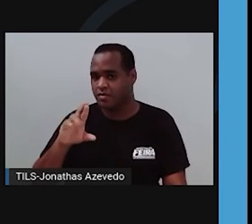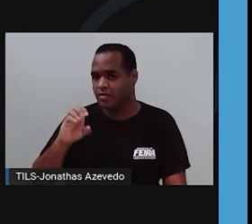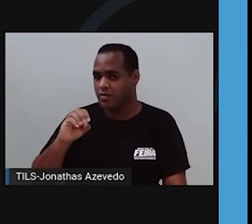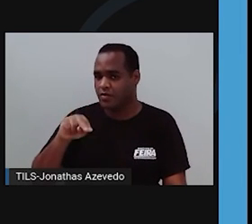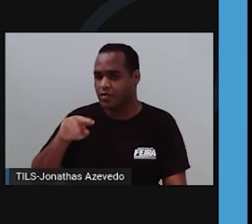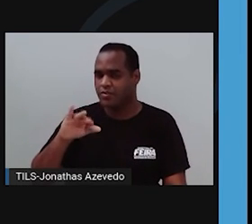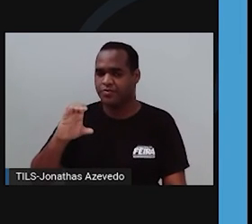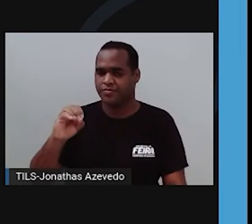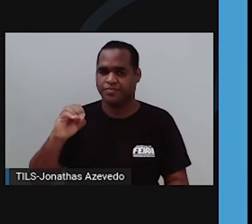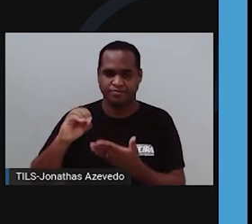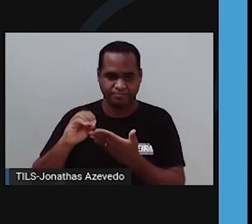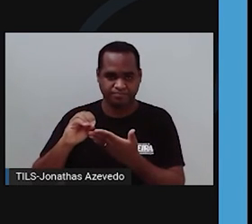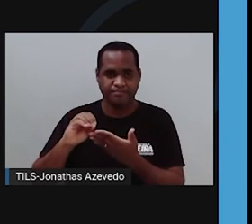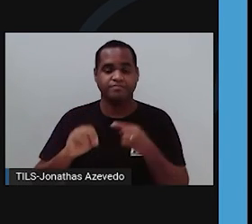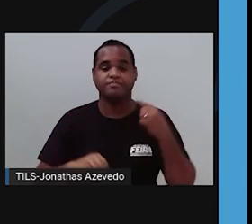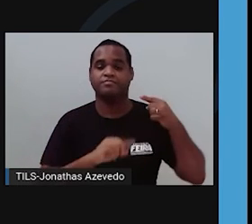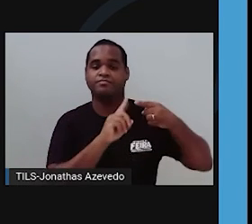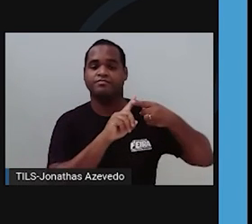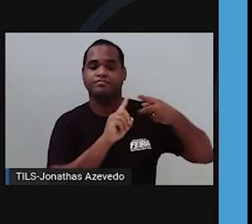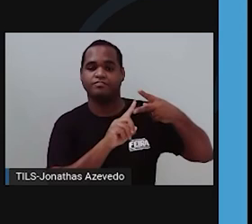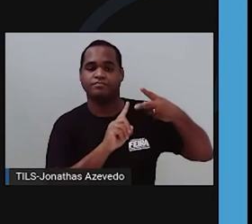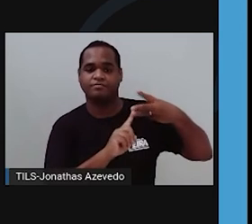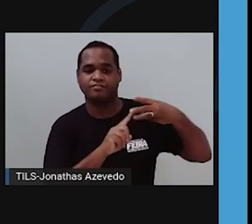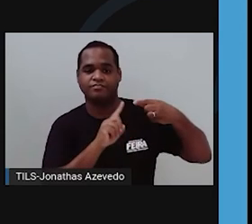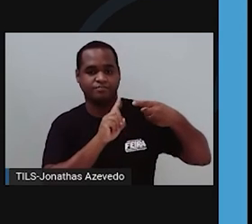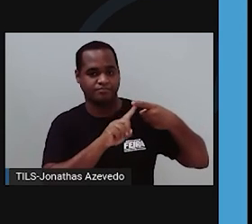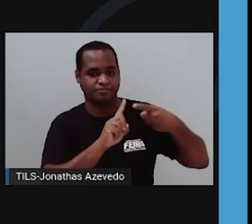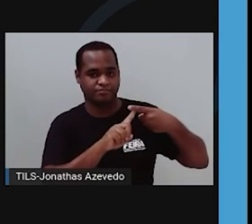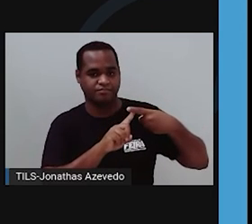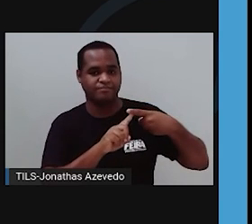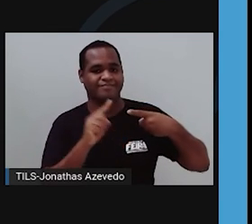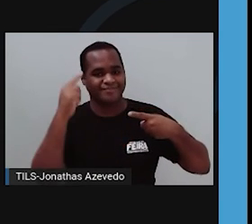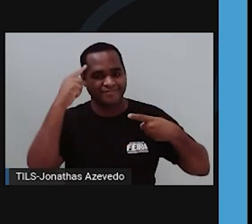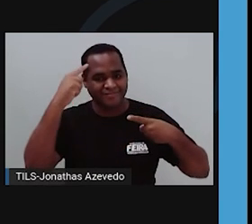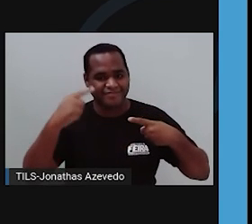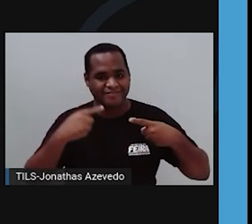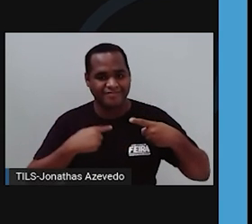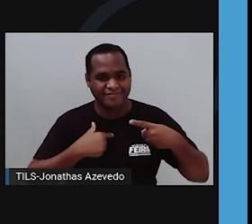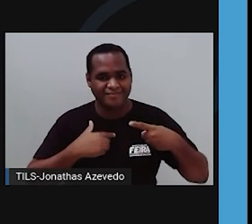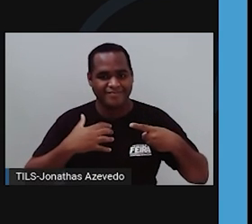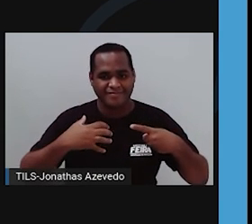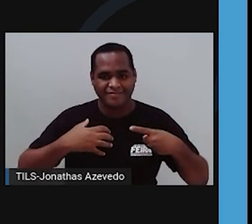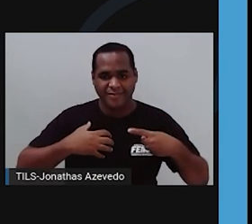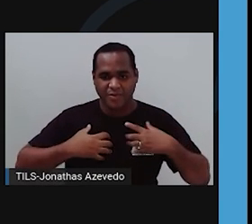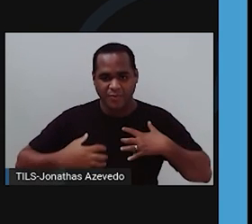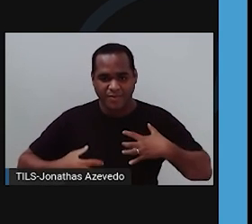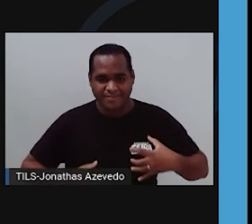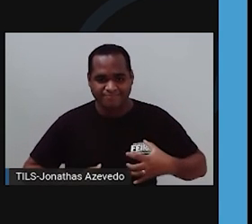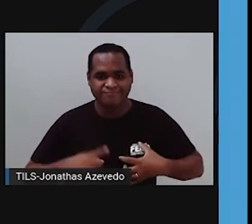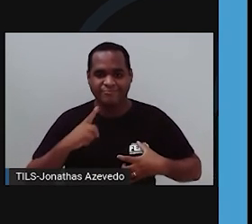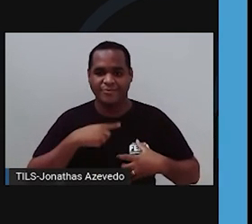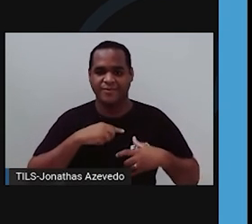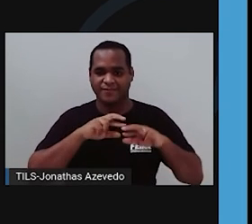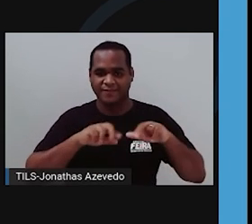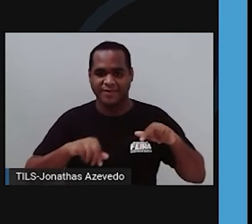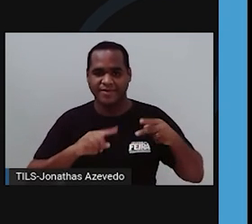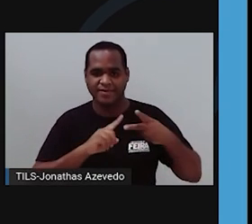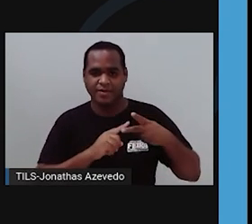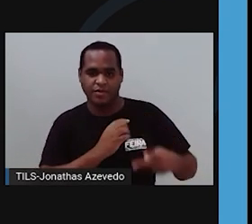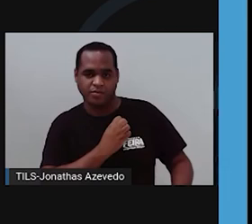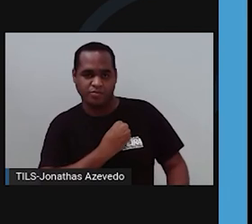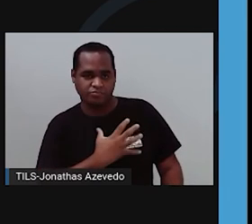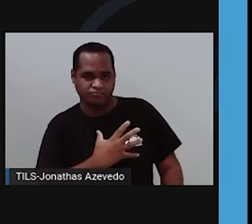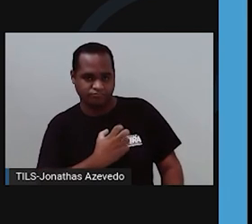neurônio. O tecido muscular participa dos movimentos do nosso corpo. Nós temos o estriado cardíaco,